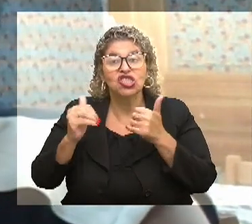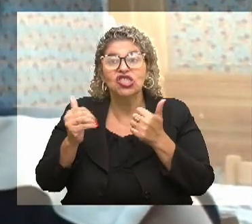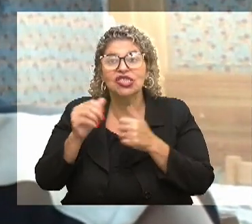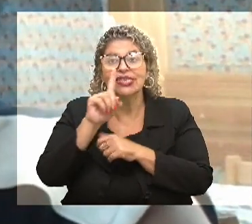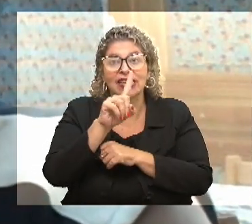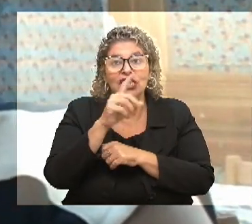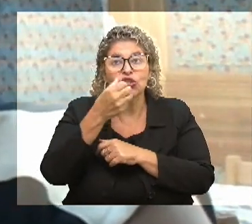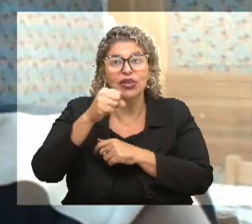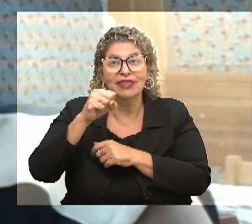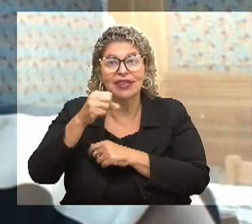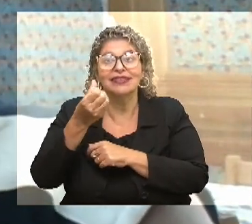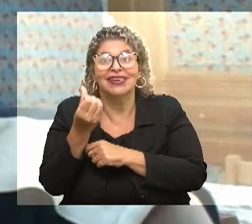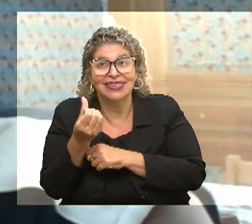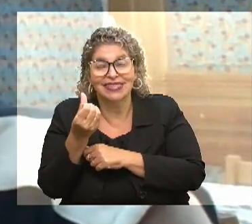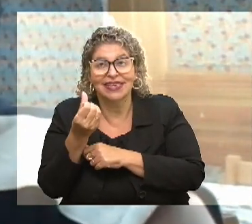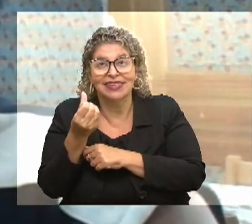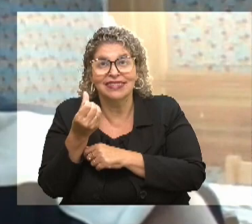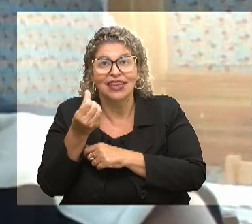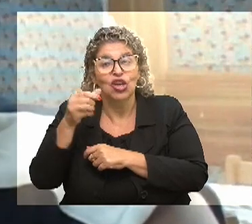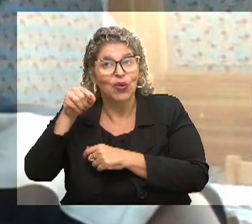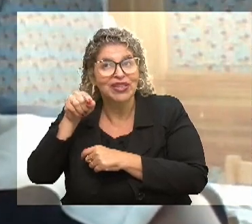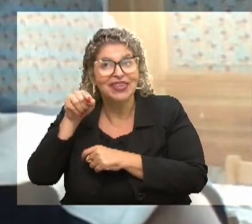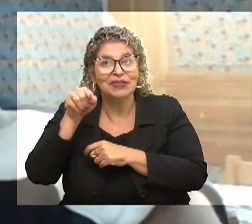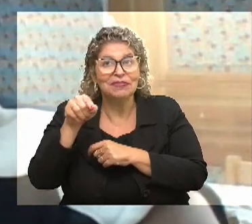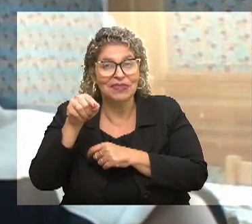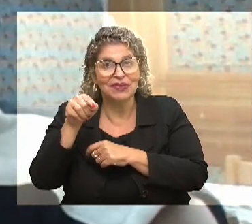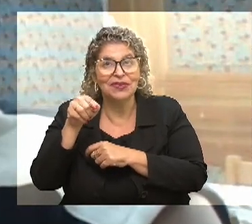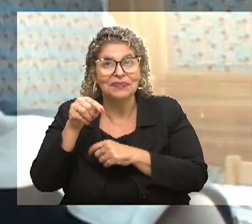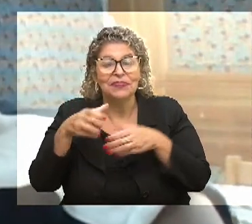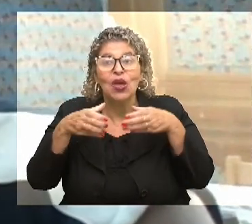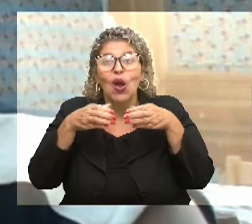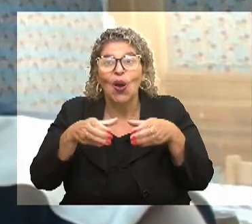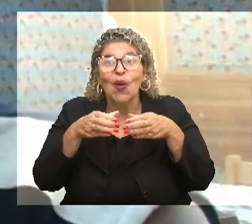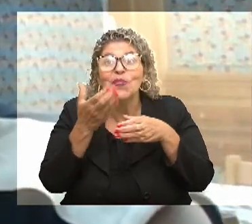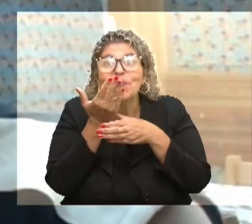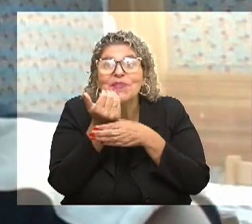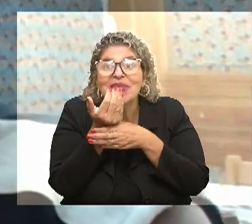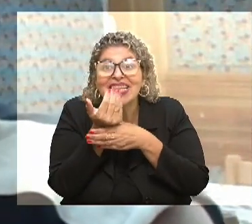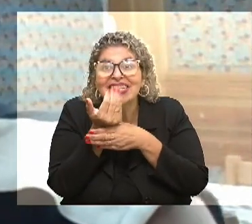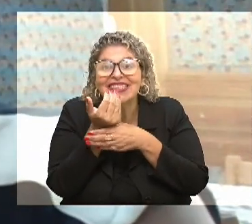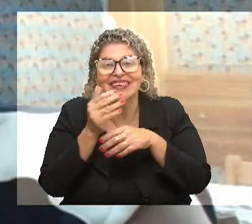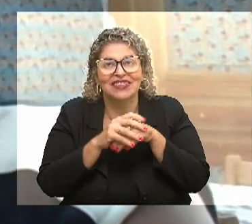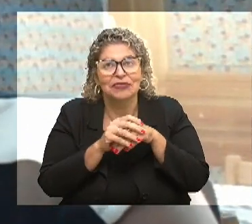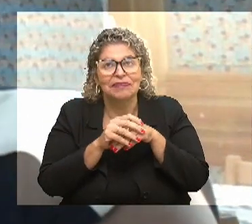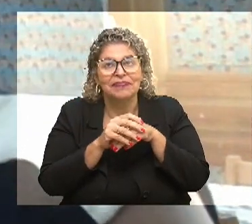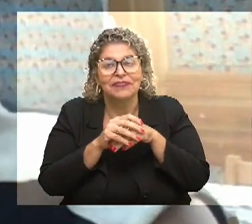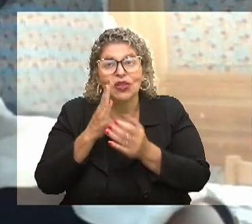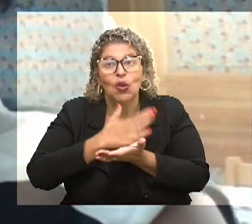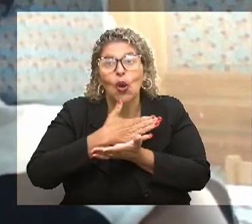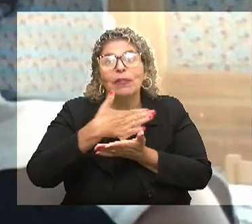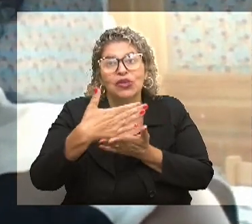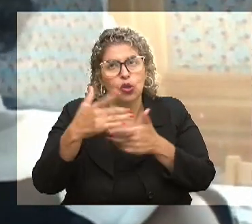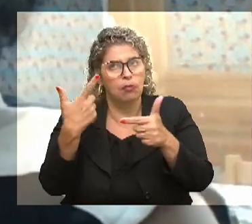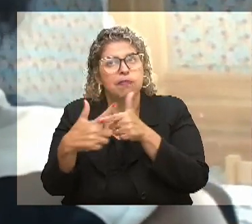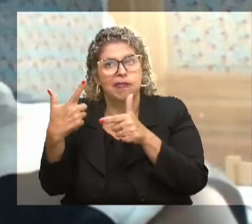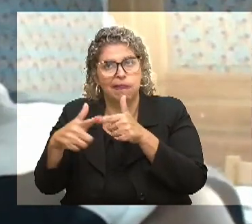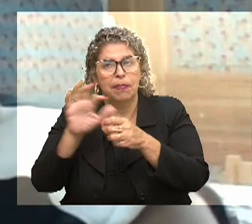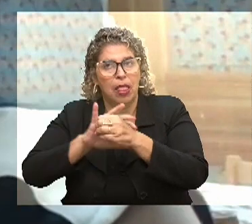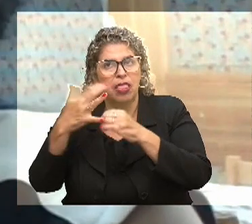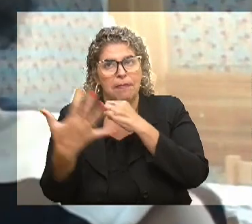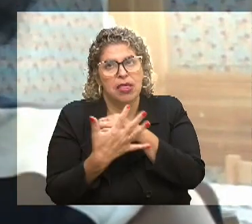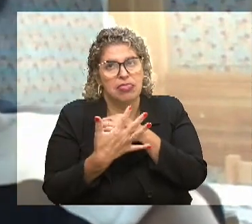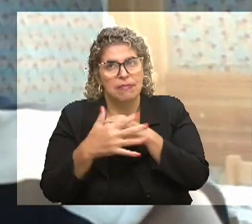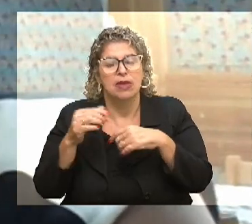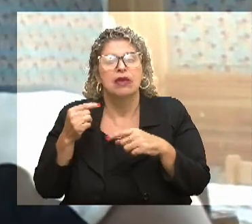186.738 quentinhas. Deus que começou todo esse problema da pandemia,